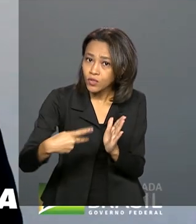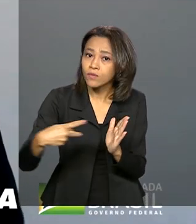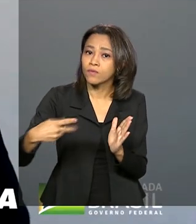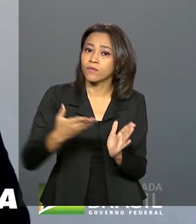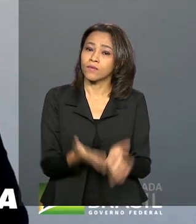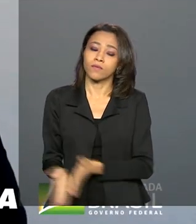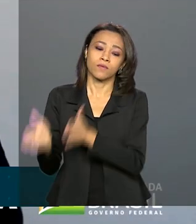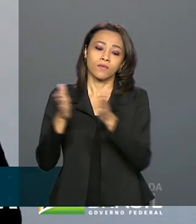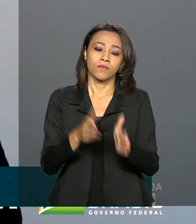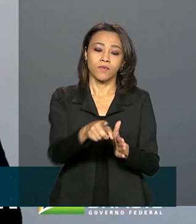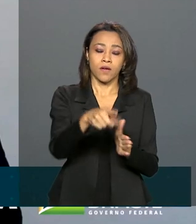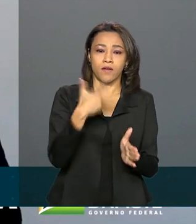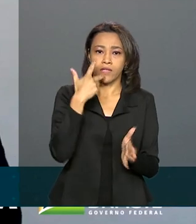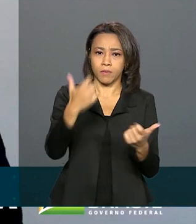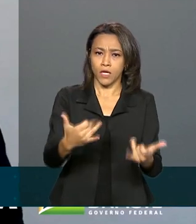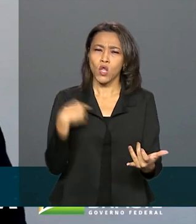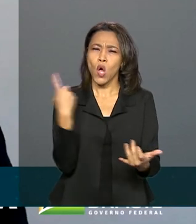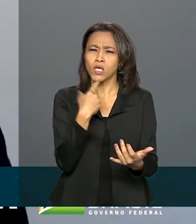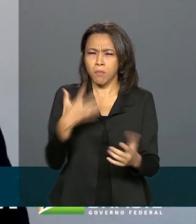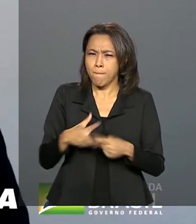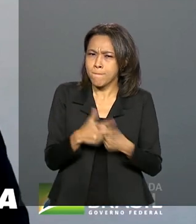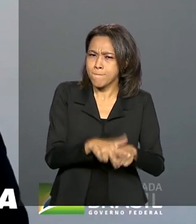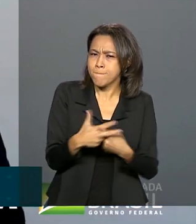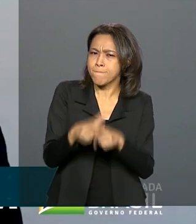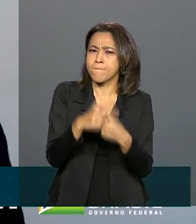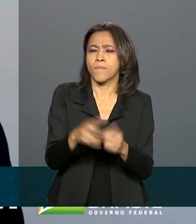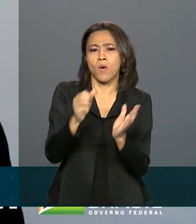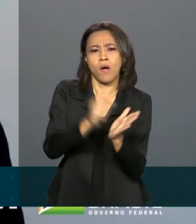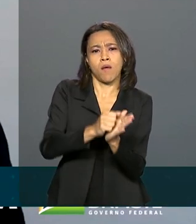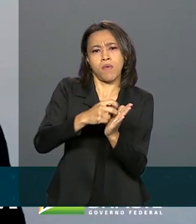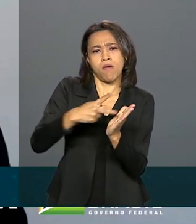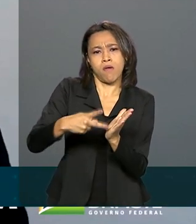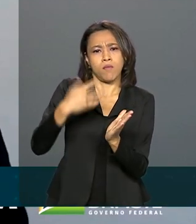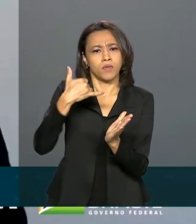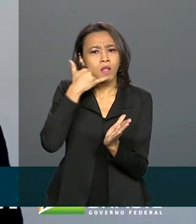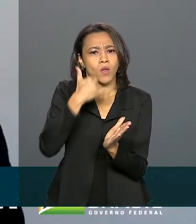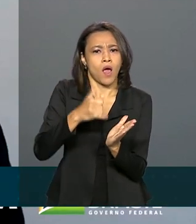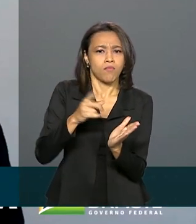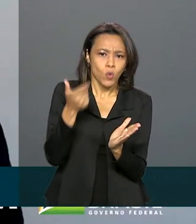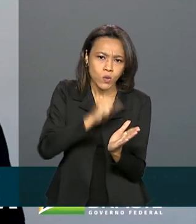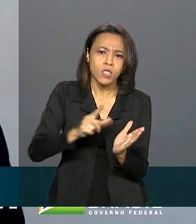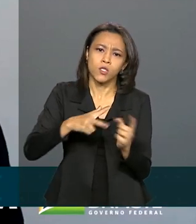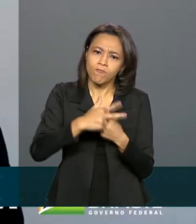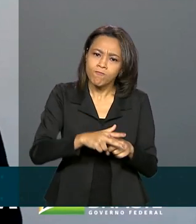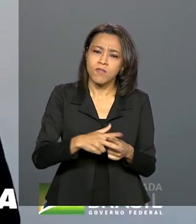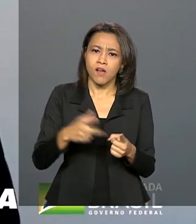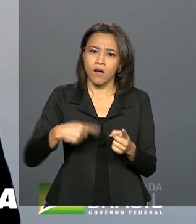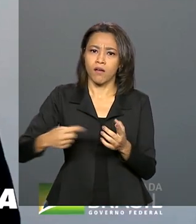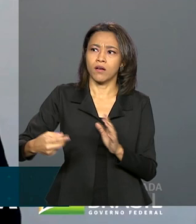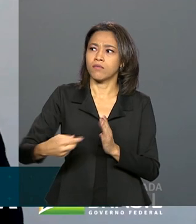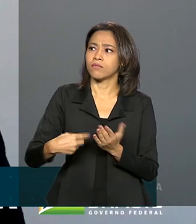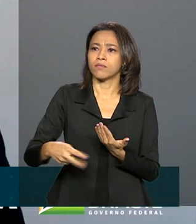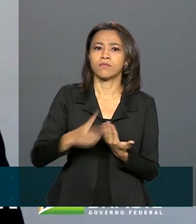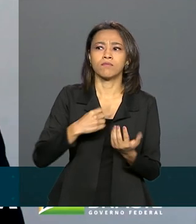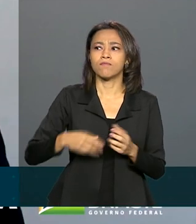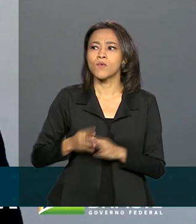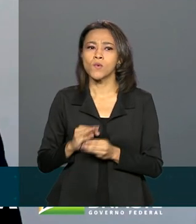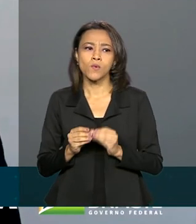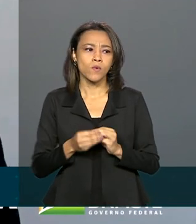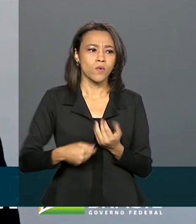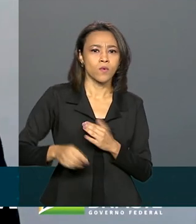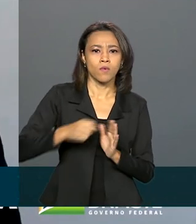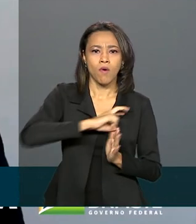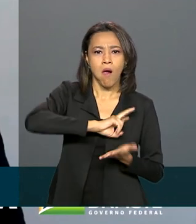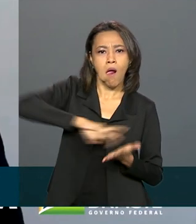muito o aplicativo, nós reduzimos as fraudes hoje, elas são muito baixas. Então nós